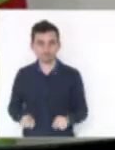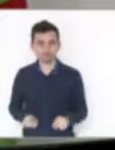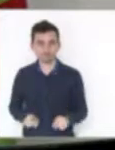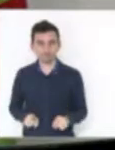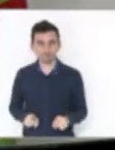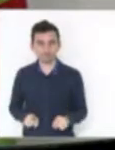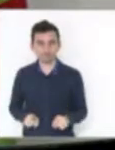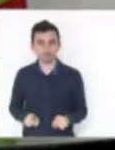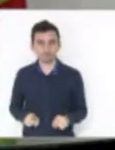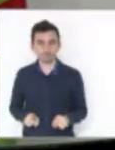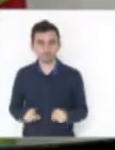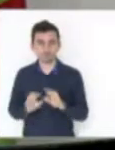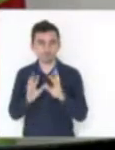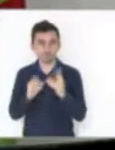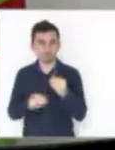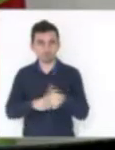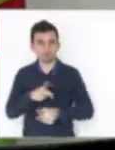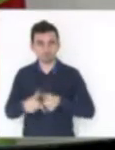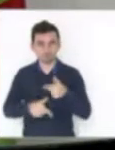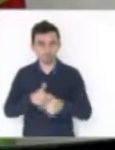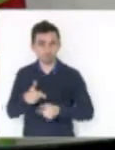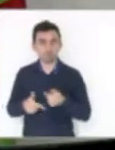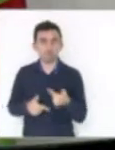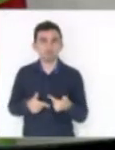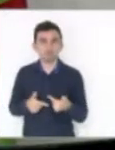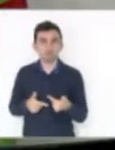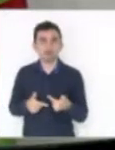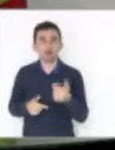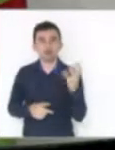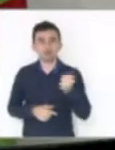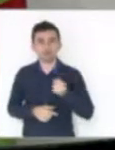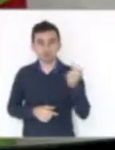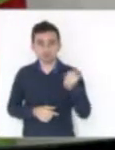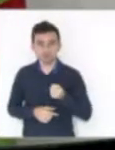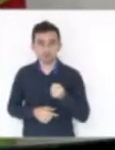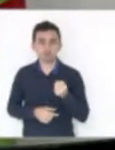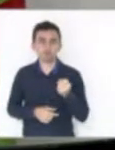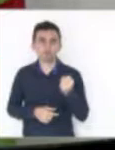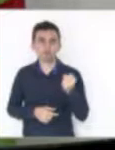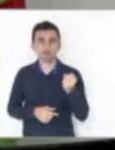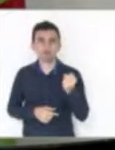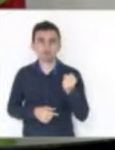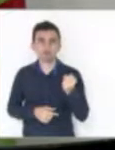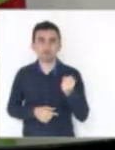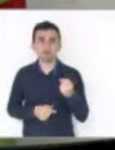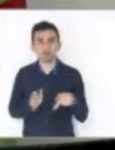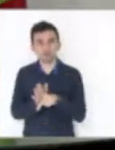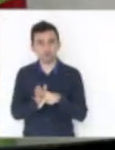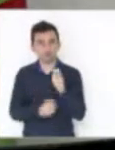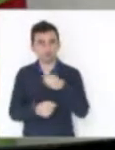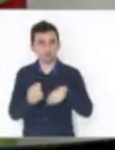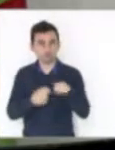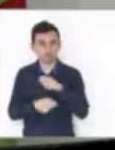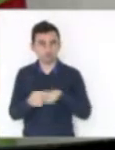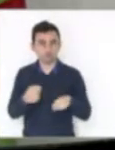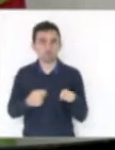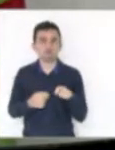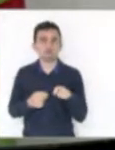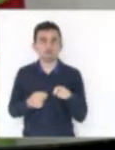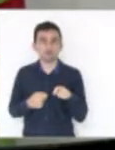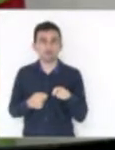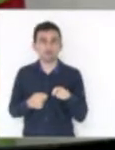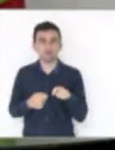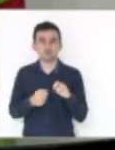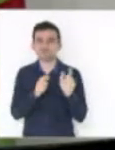em atividade, os aposentados, pensionistas da administração direta, autarquias